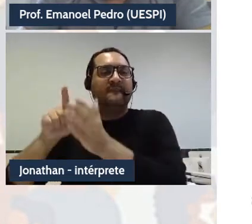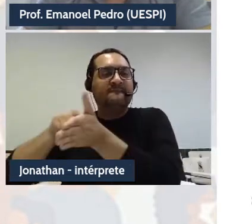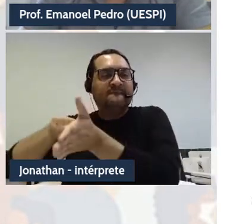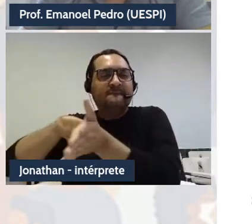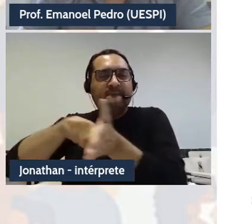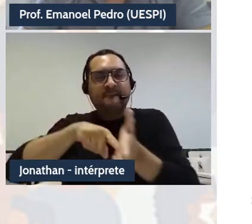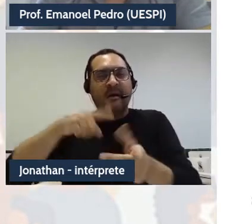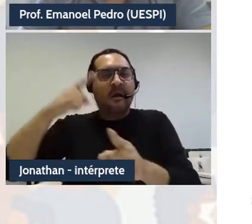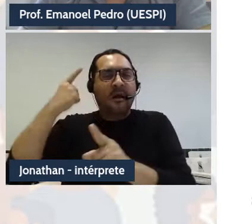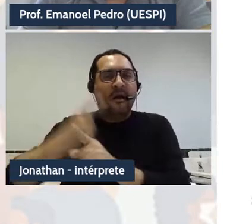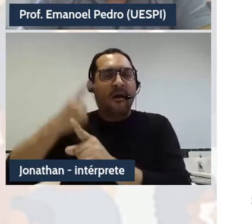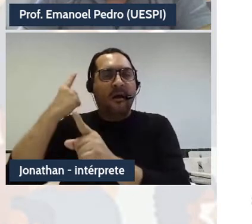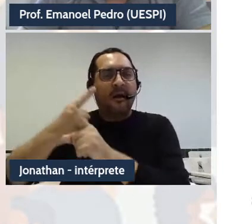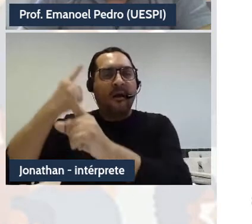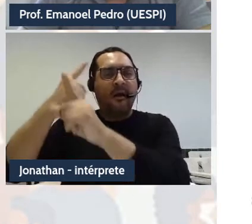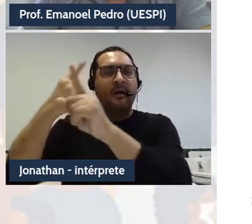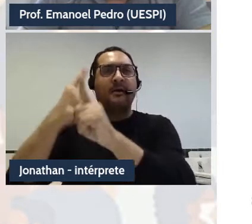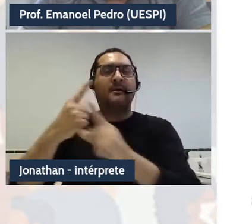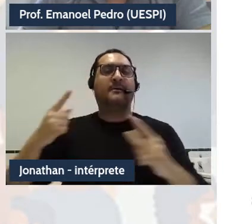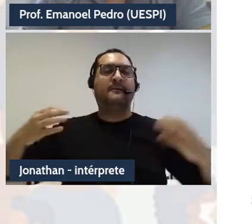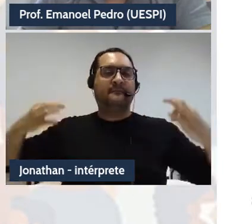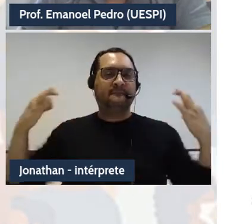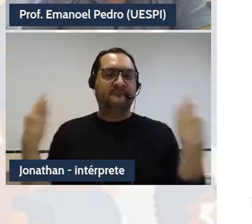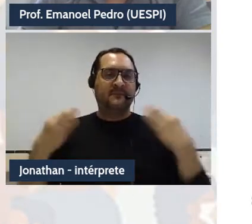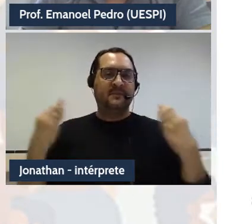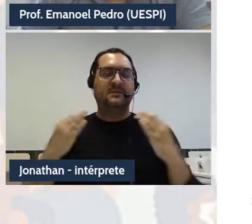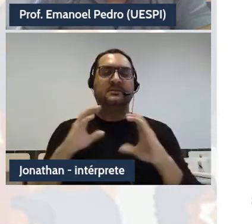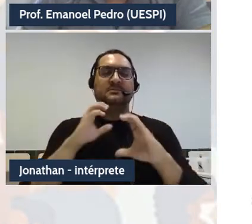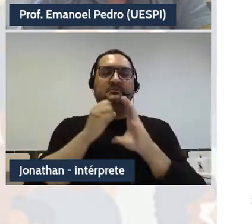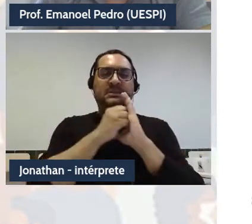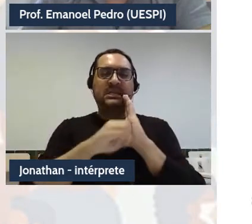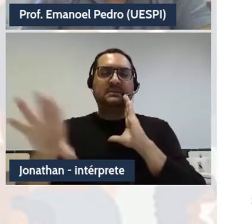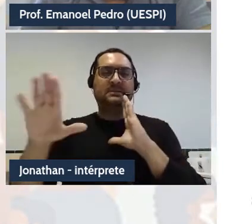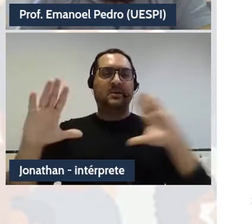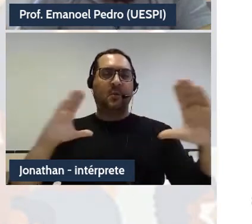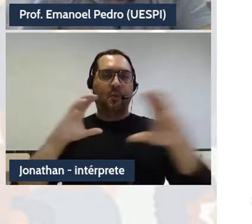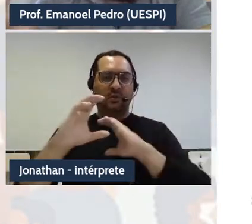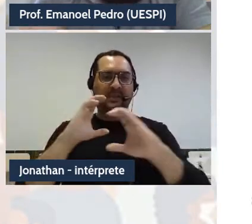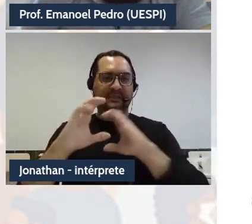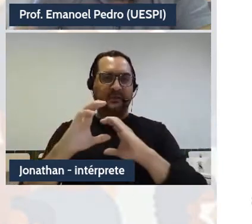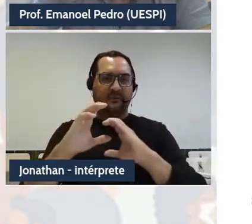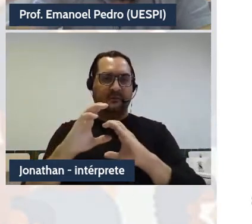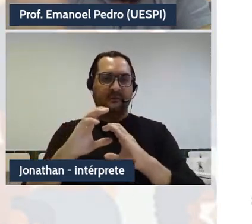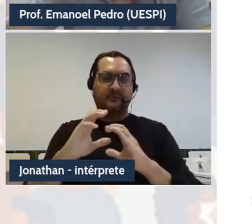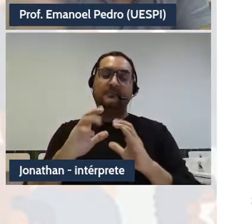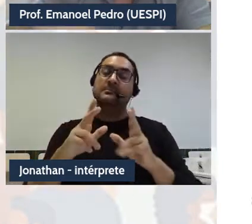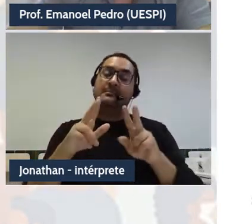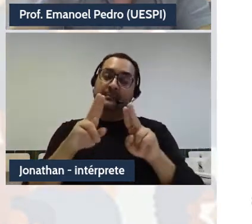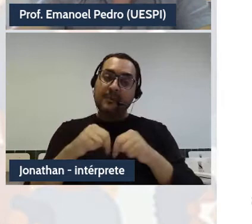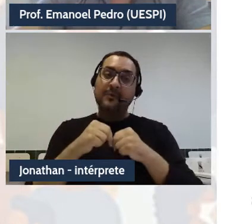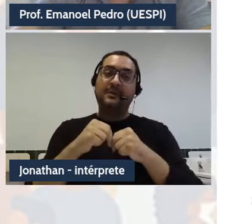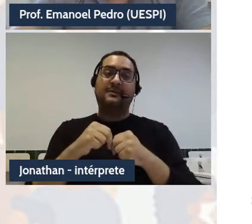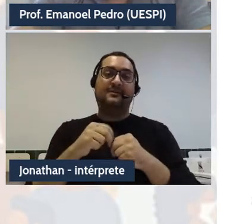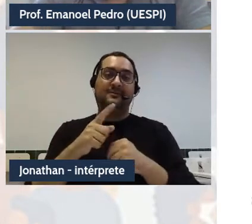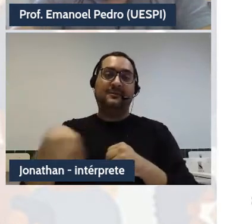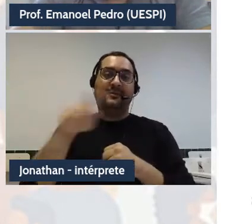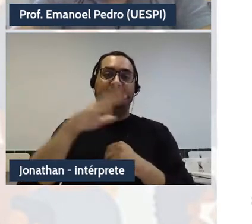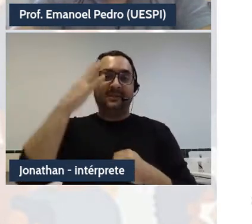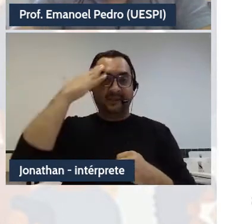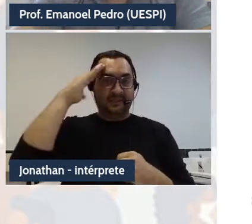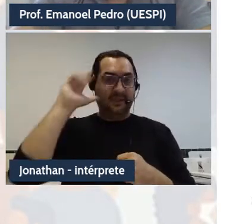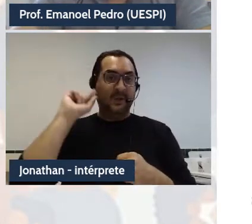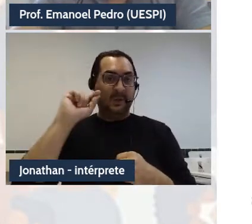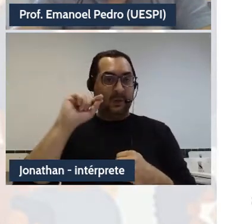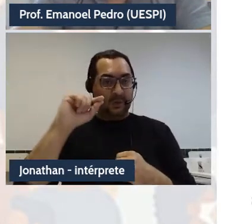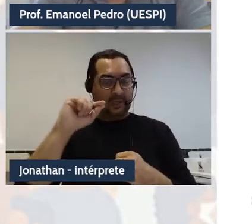eficiência de transmissão informacional. Nisso se inclui, e é nisso porque eu resgato aqui nesta mesa